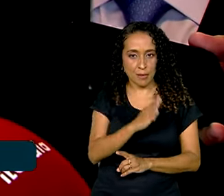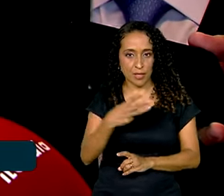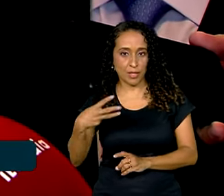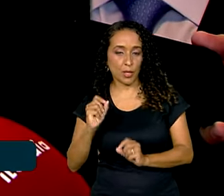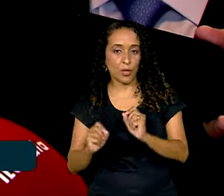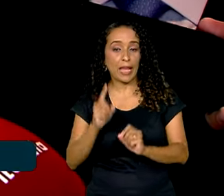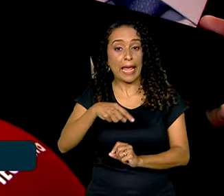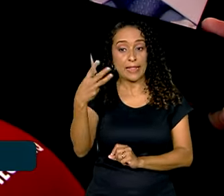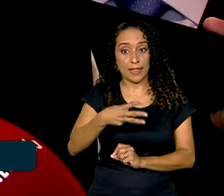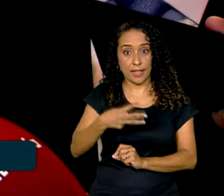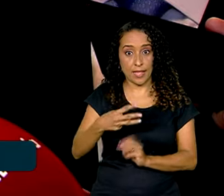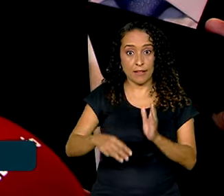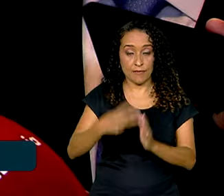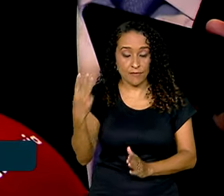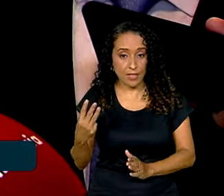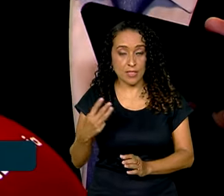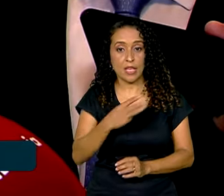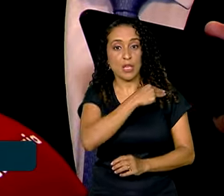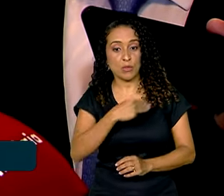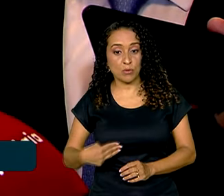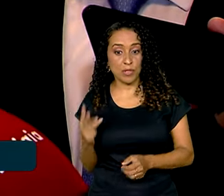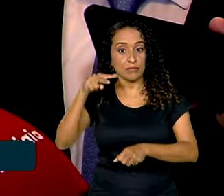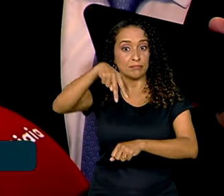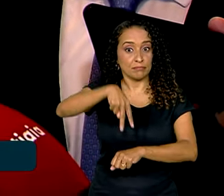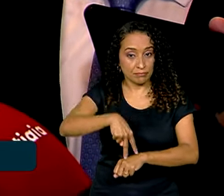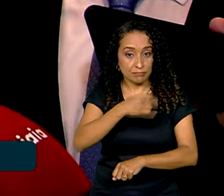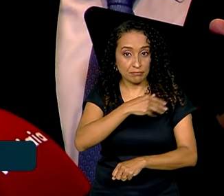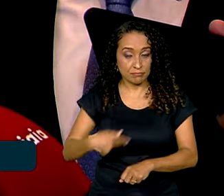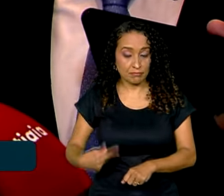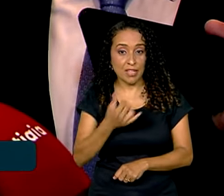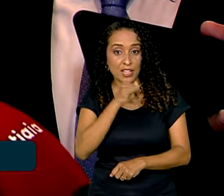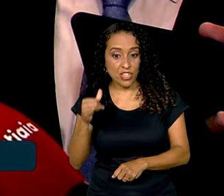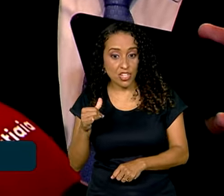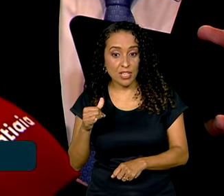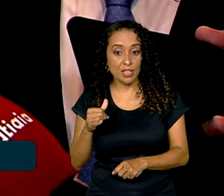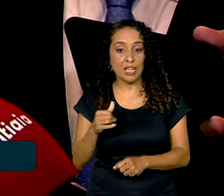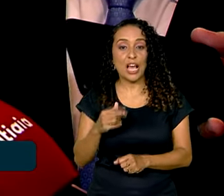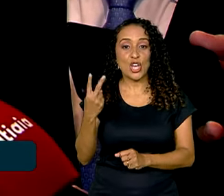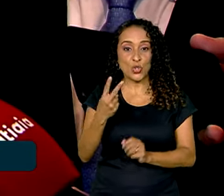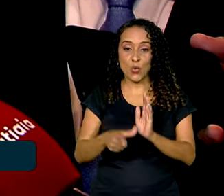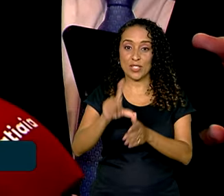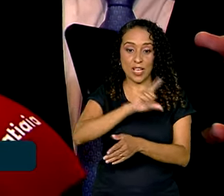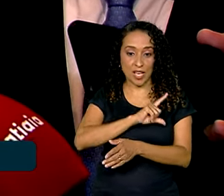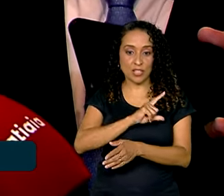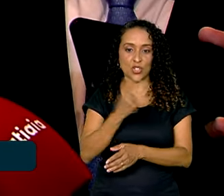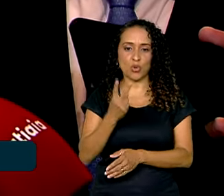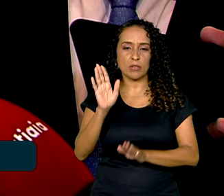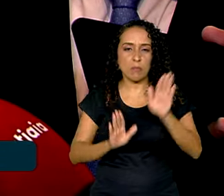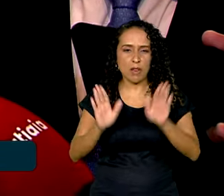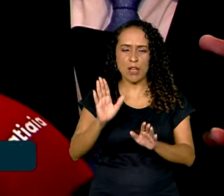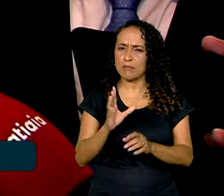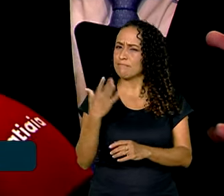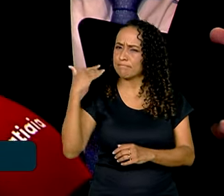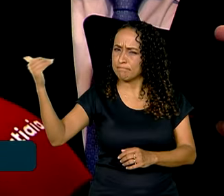que é a terceira vez que o ministro de Minas e Energia do Brasil pisa na B3. E as duas primeiras, dois leilões de extremo